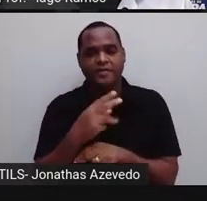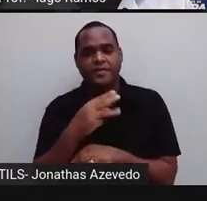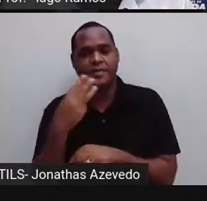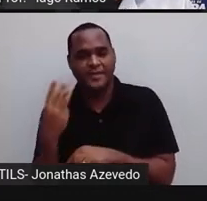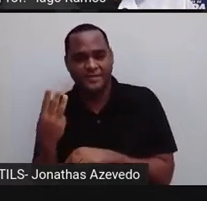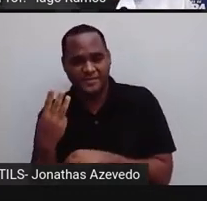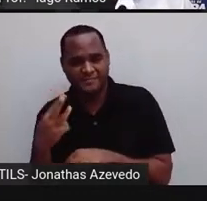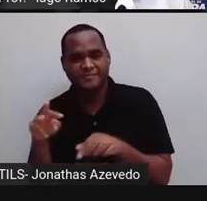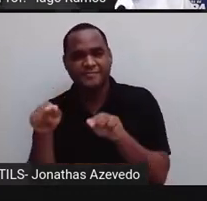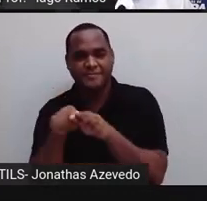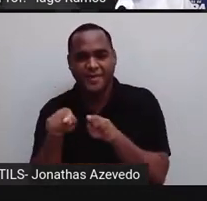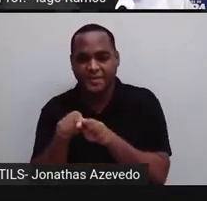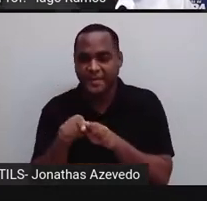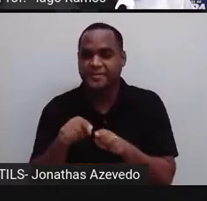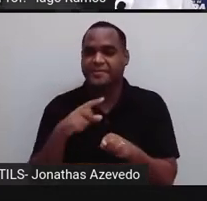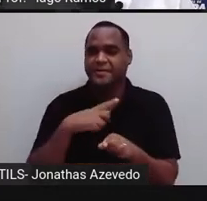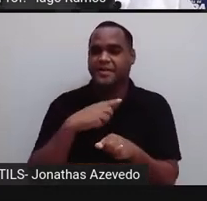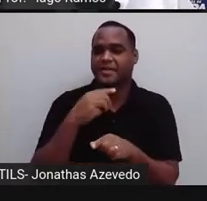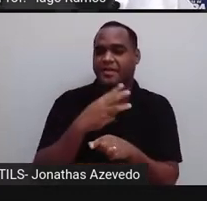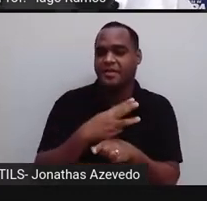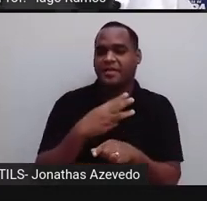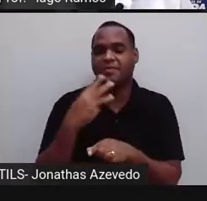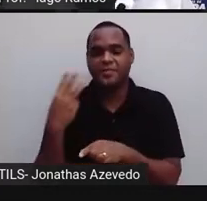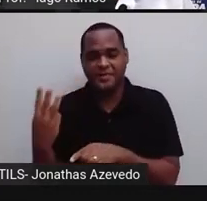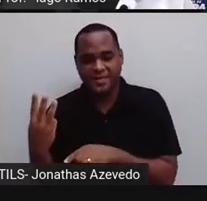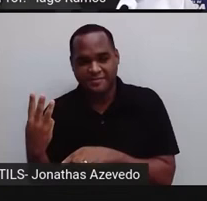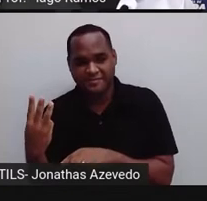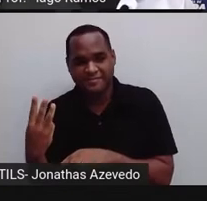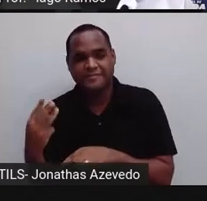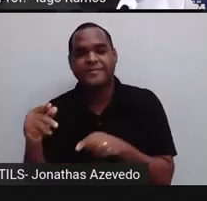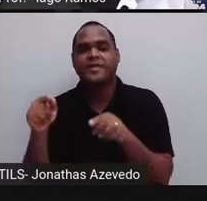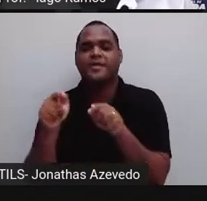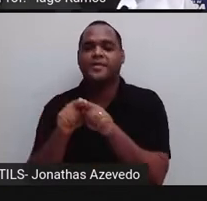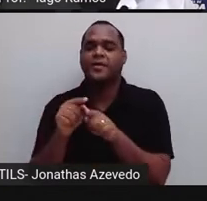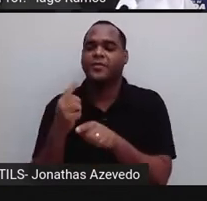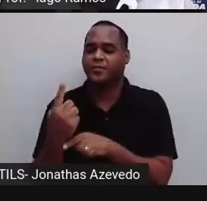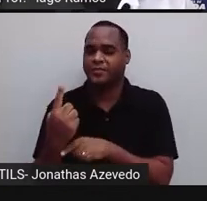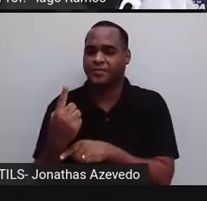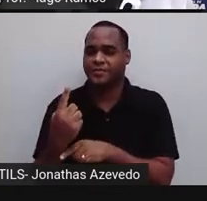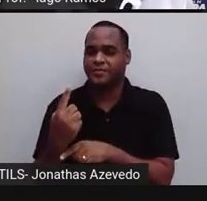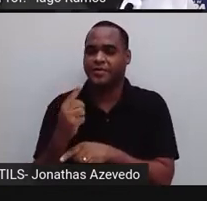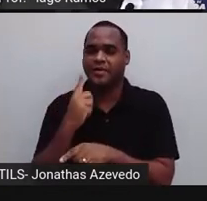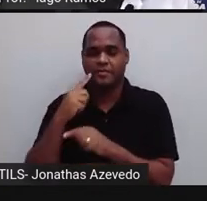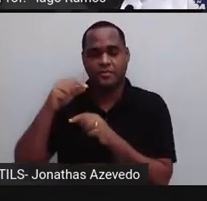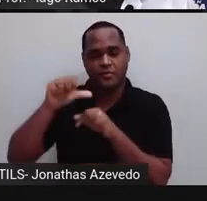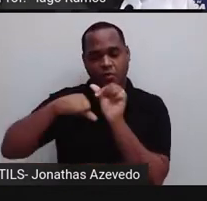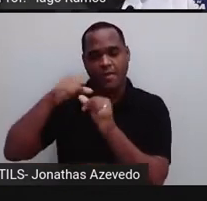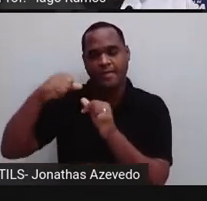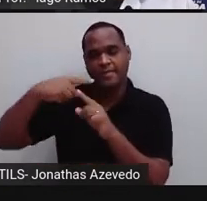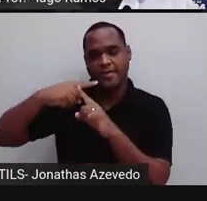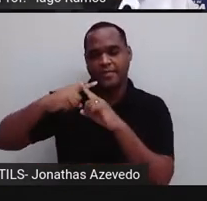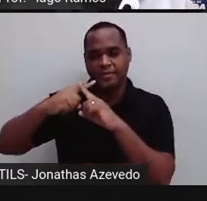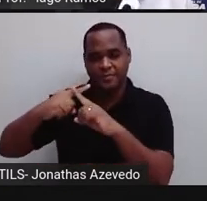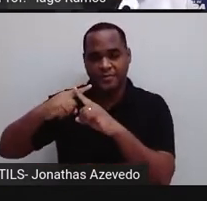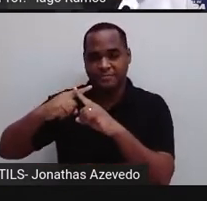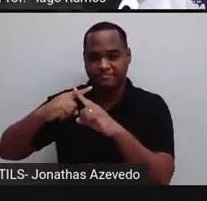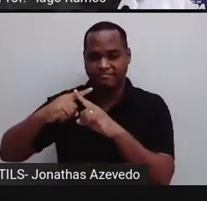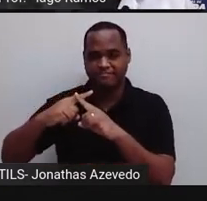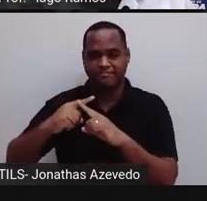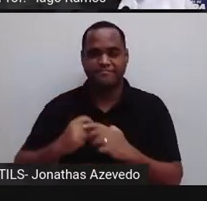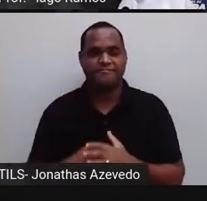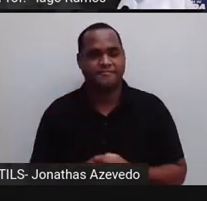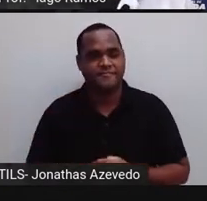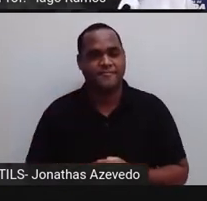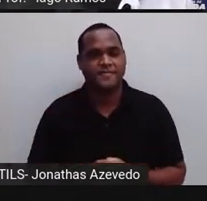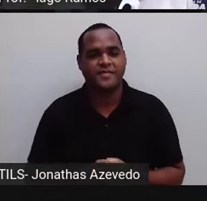9 também por 3, que dá 3. E o 3 só por ele mesmo, que vai dar 1. Quando chega nesse 1 aí, acabou a fatoração,